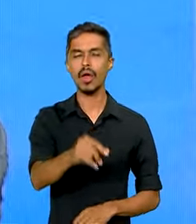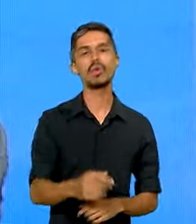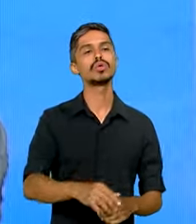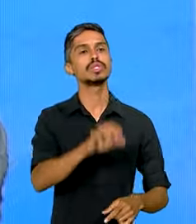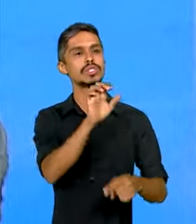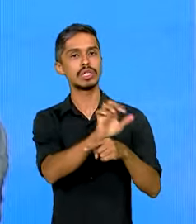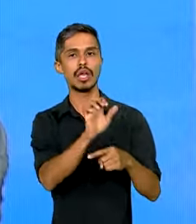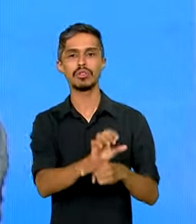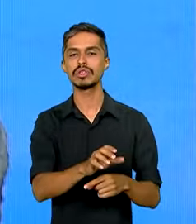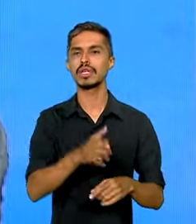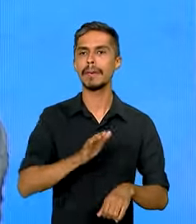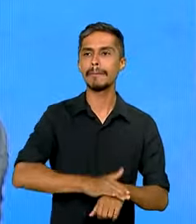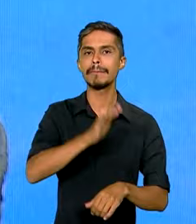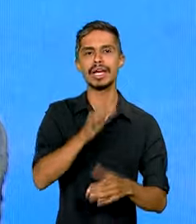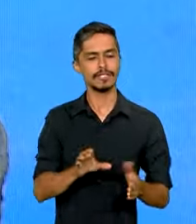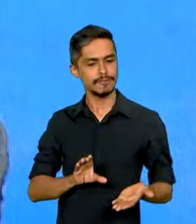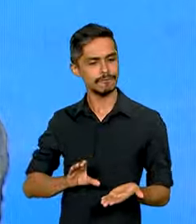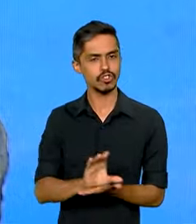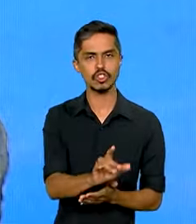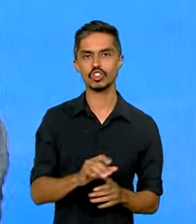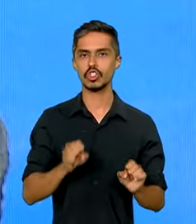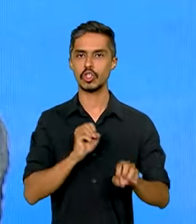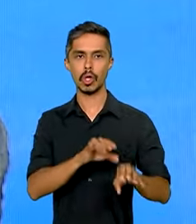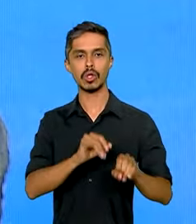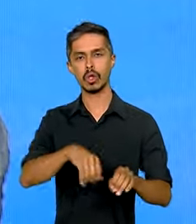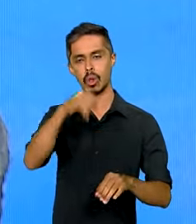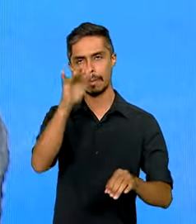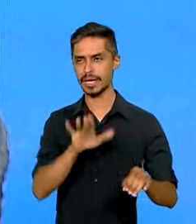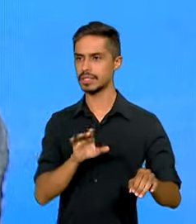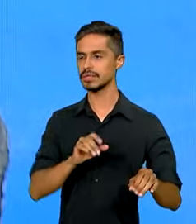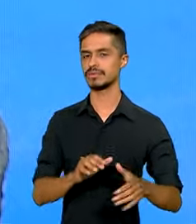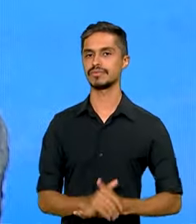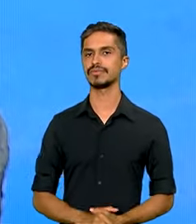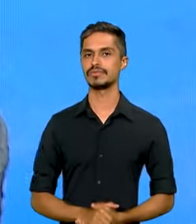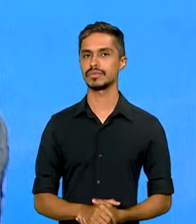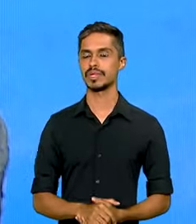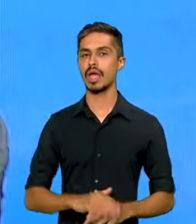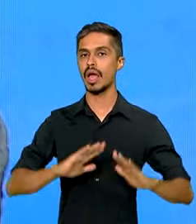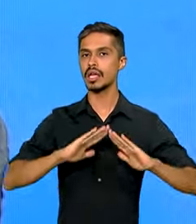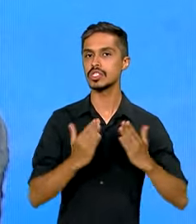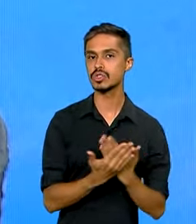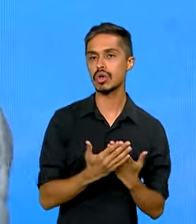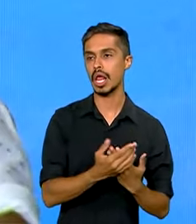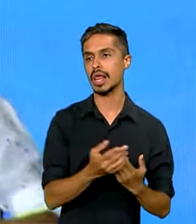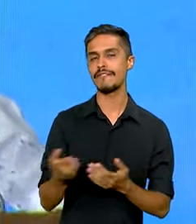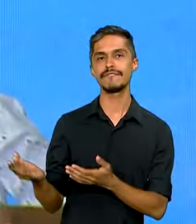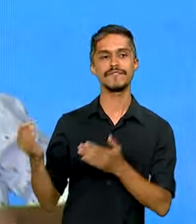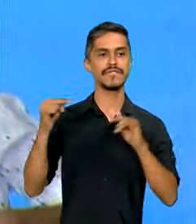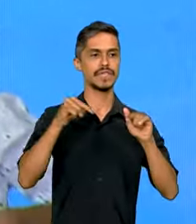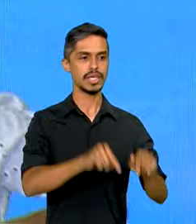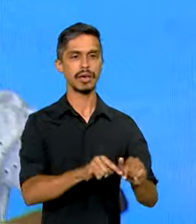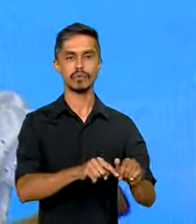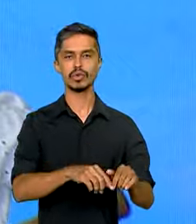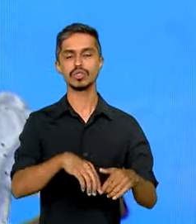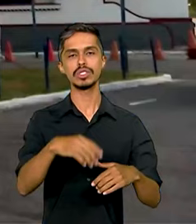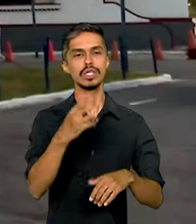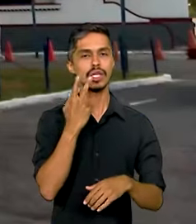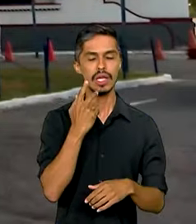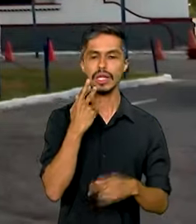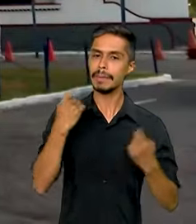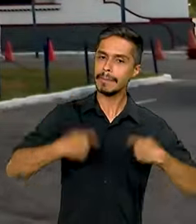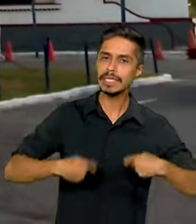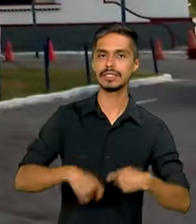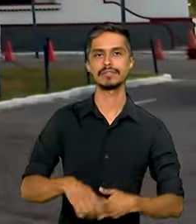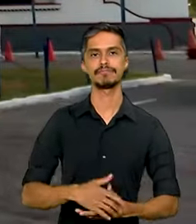que mais investiu em educação no Brasil. A escola ou vinha para o Ceará ou vinha para o Ceará.